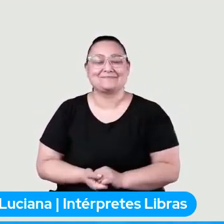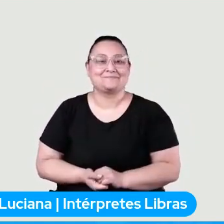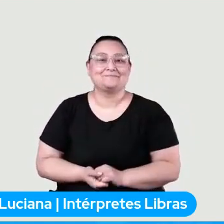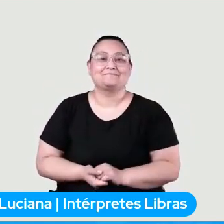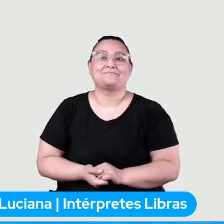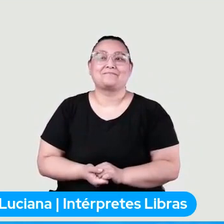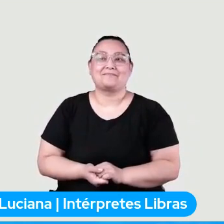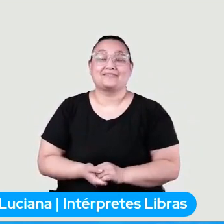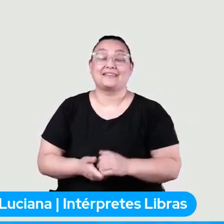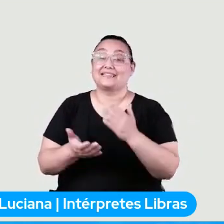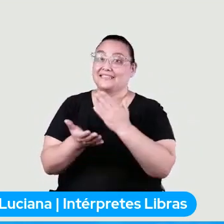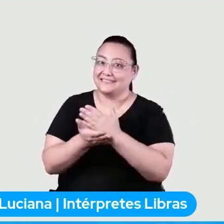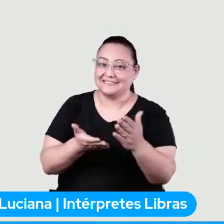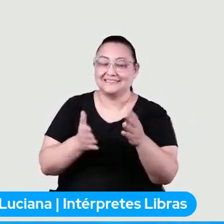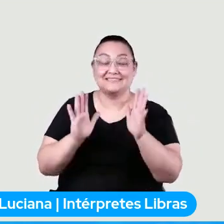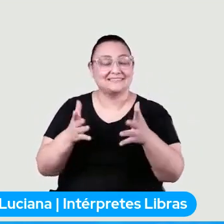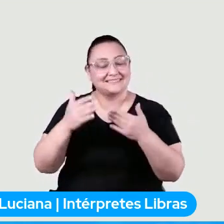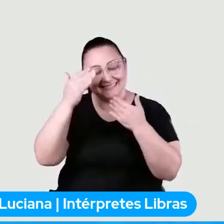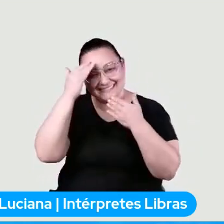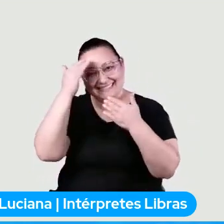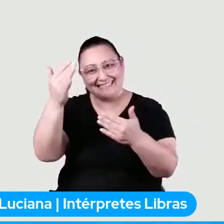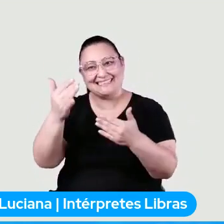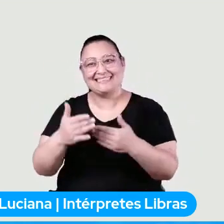já agradeço a